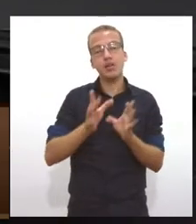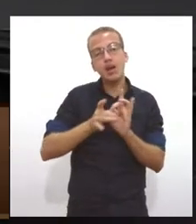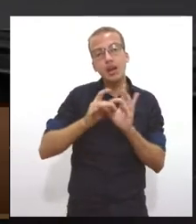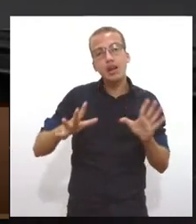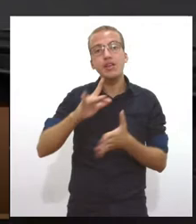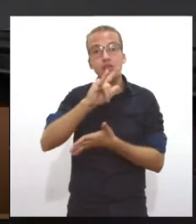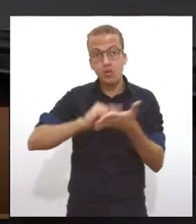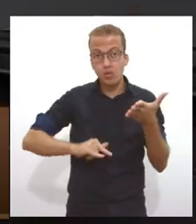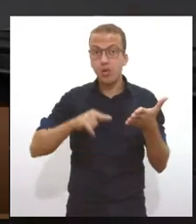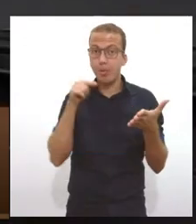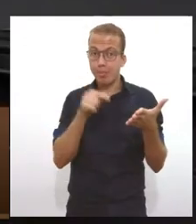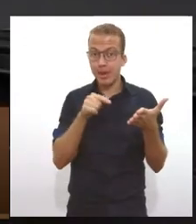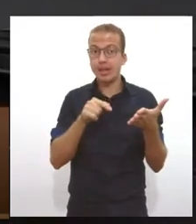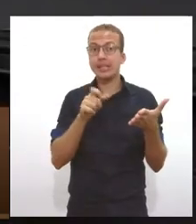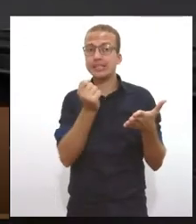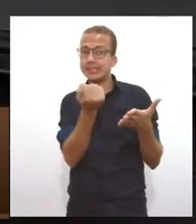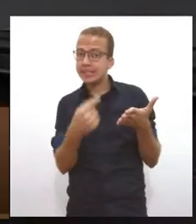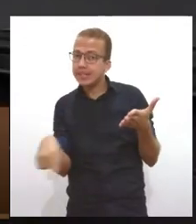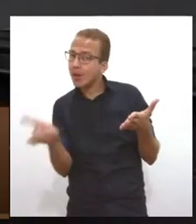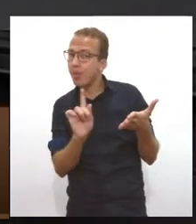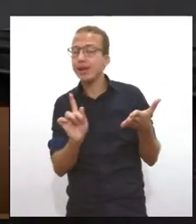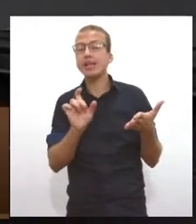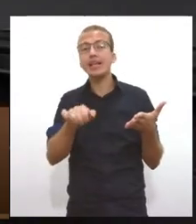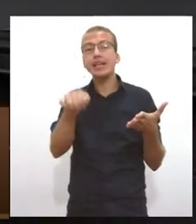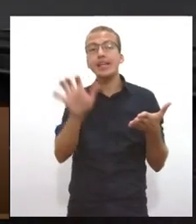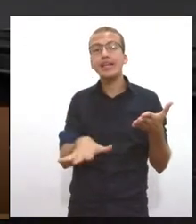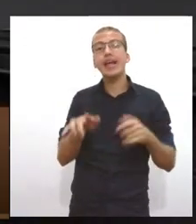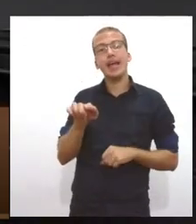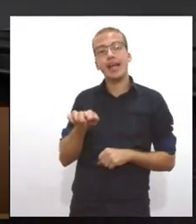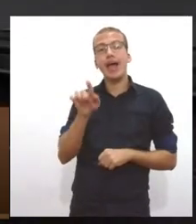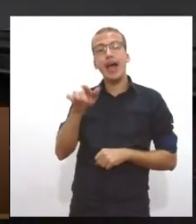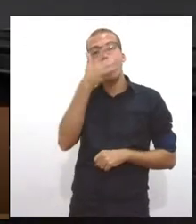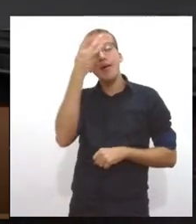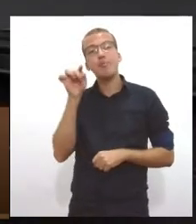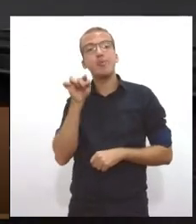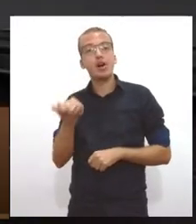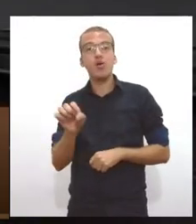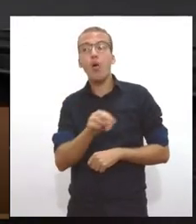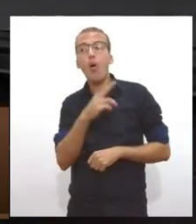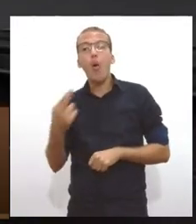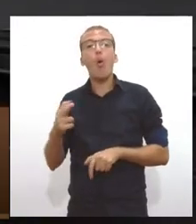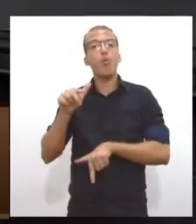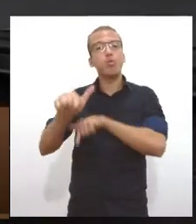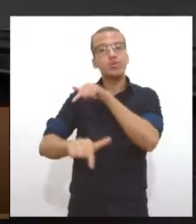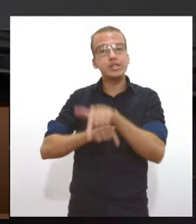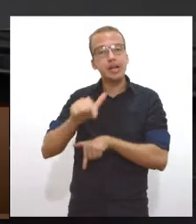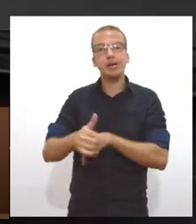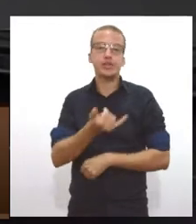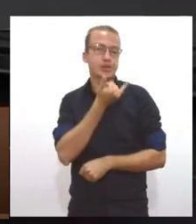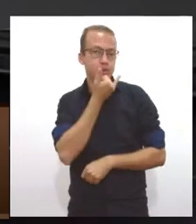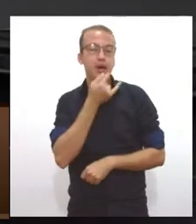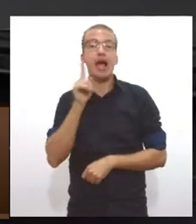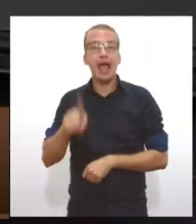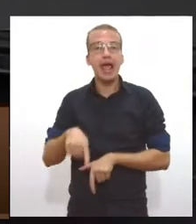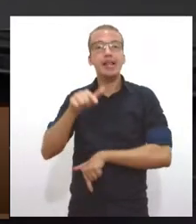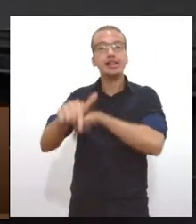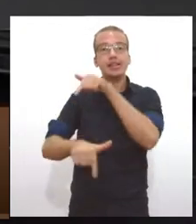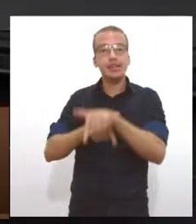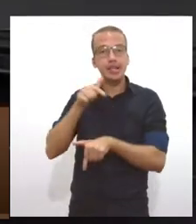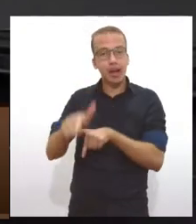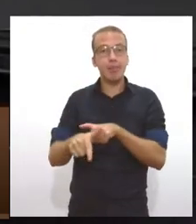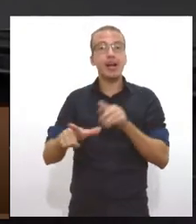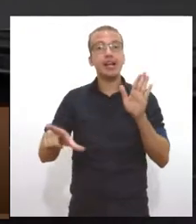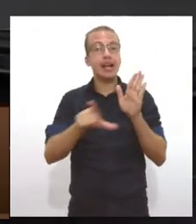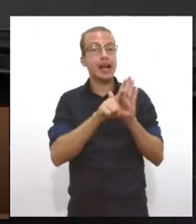precisa de licença ambiental, todas aquelas pessoas, ou todas aquelas atividades, perdão, que a lei não obriga. E a lei obriga quem?